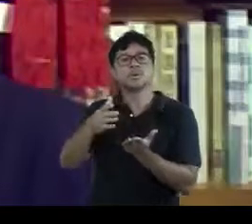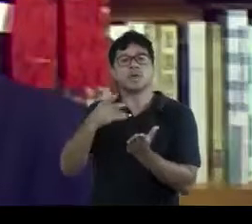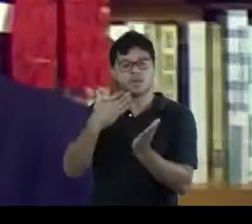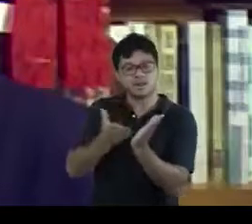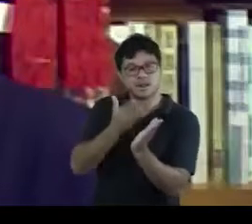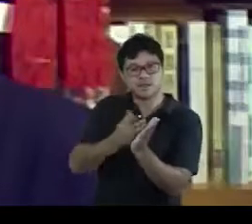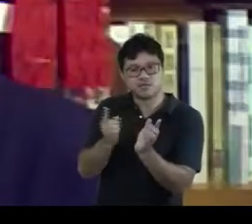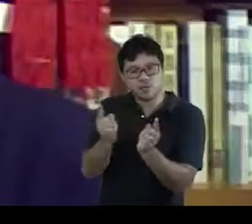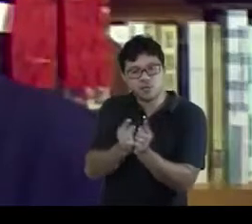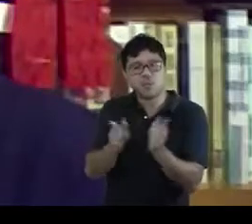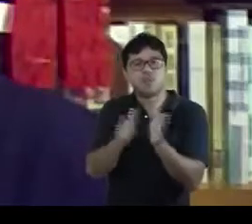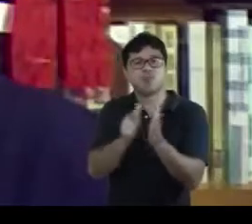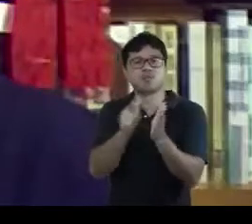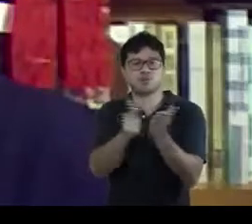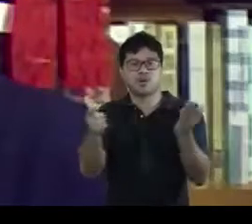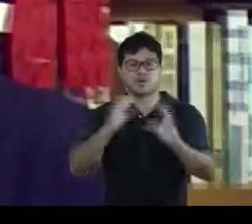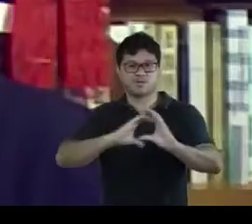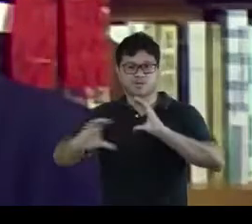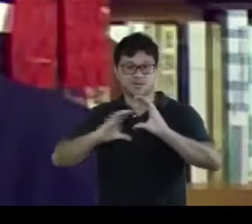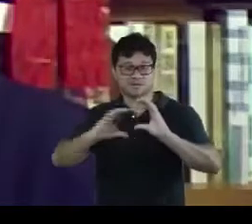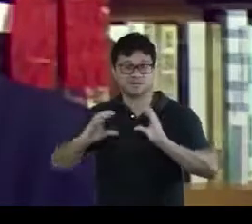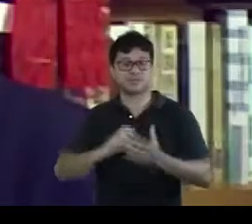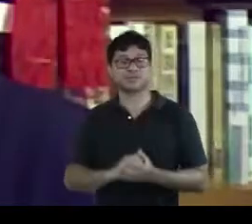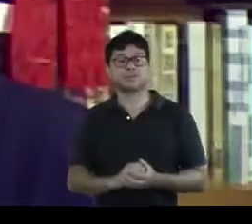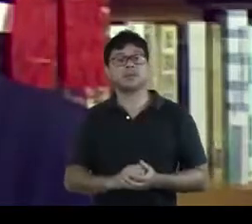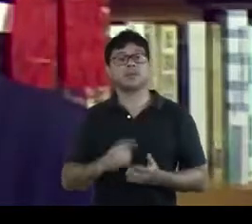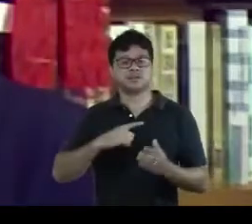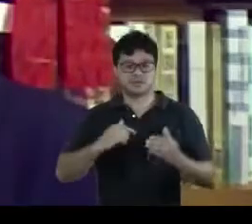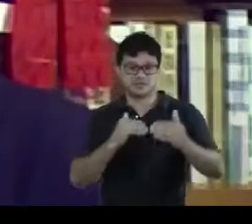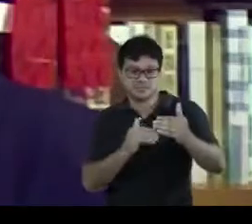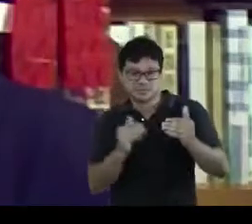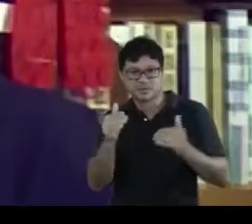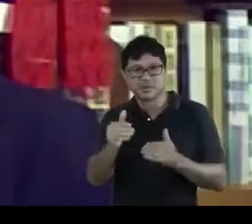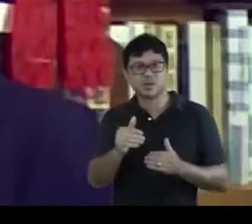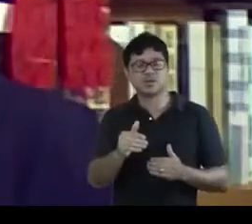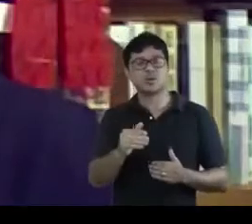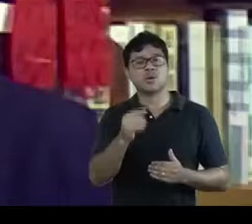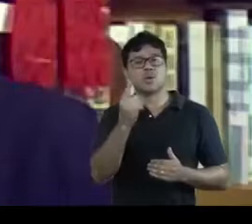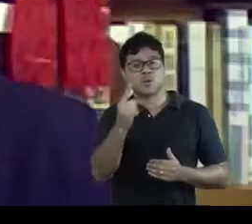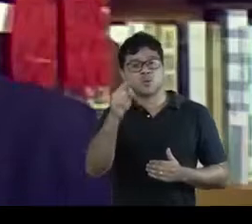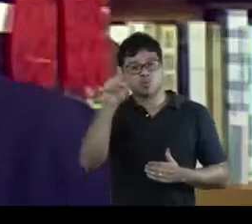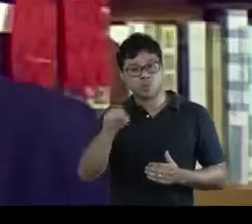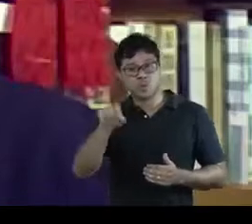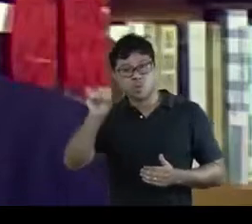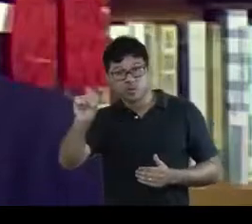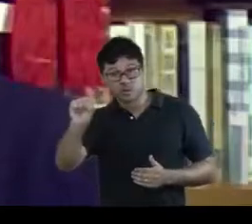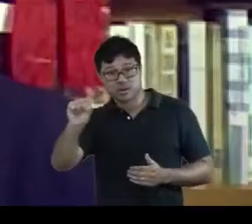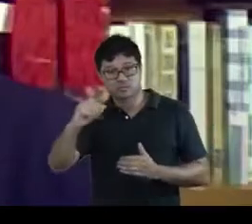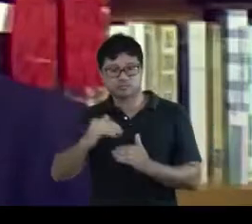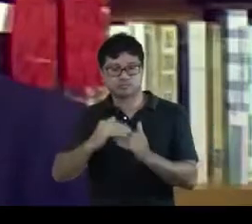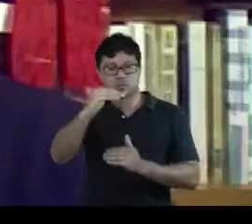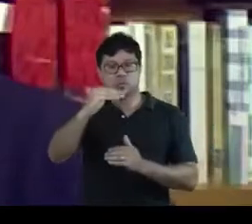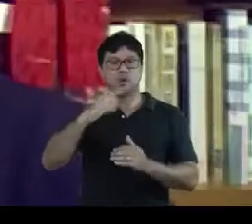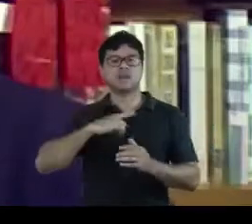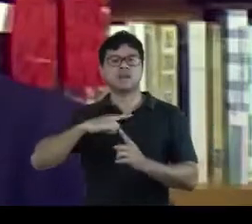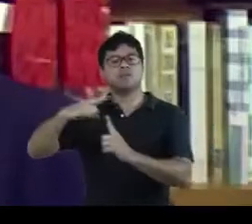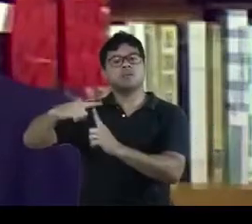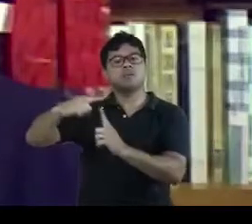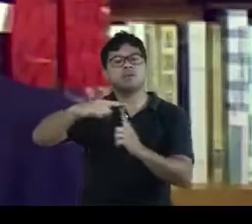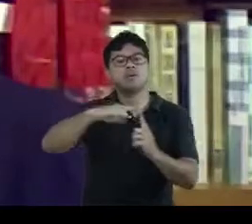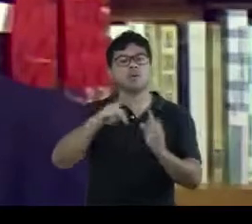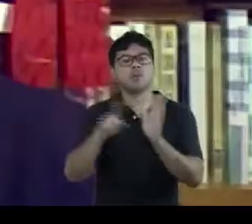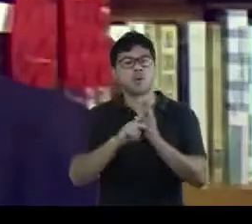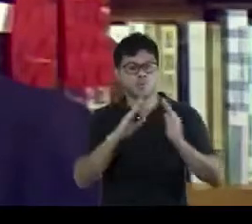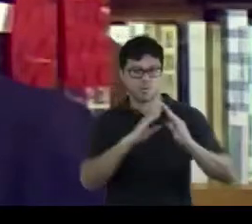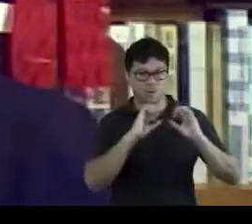de folhetim na imprensa carioca. Trata-se de uma edição em tamanho em oitavo grande, ilustrada com litografias preparadas